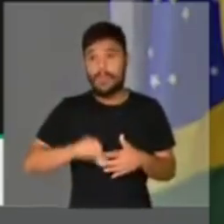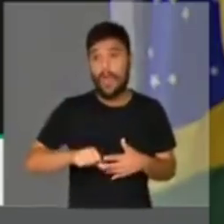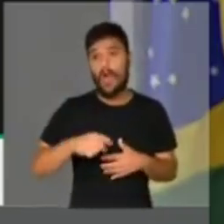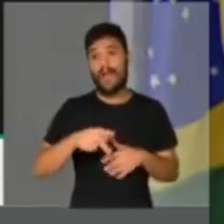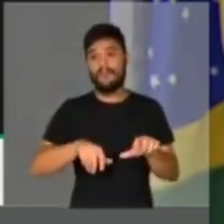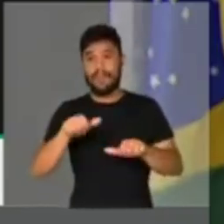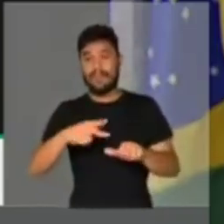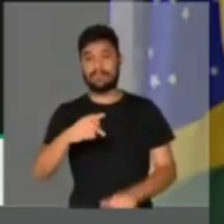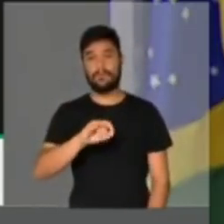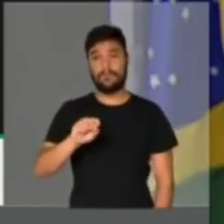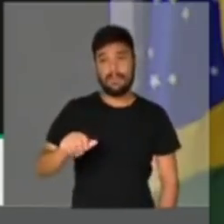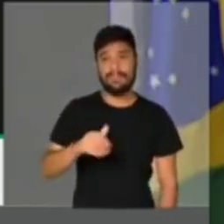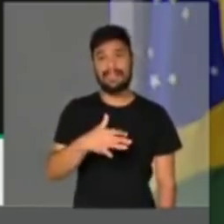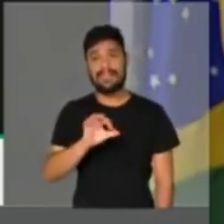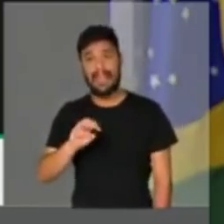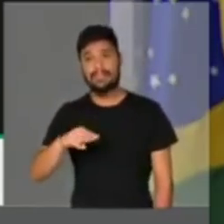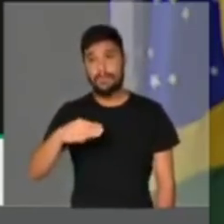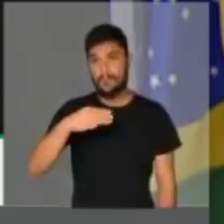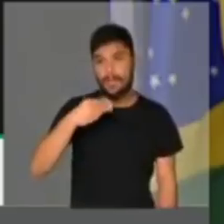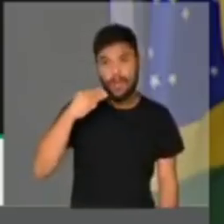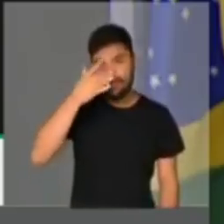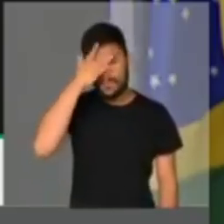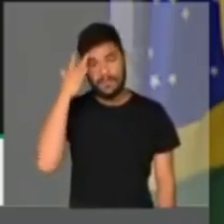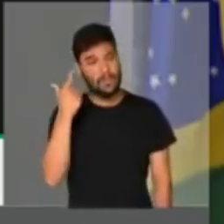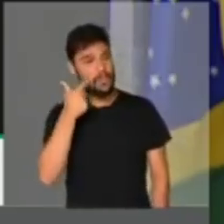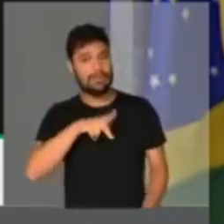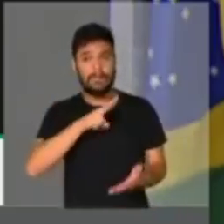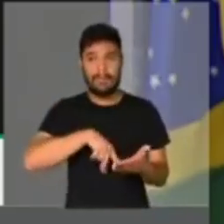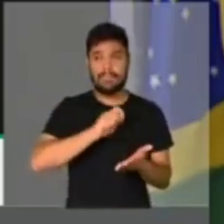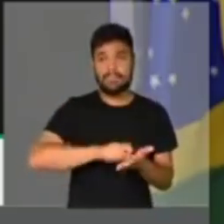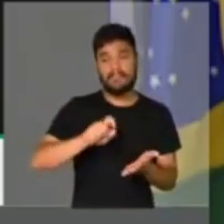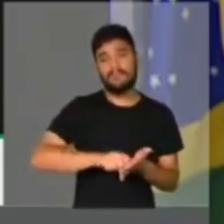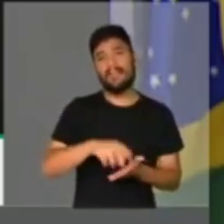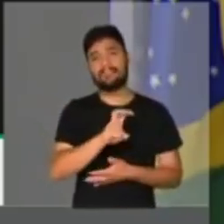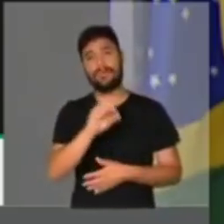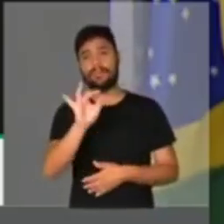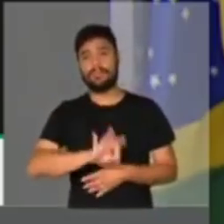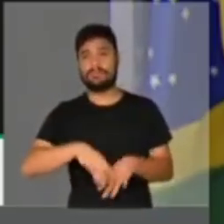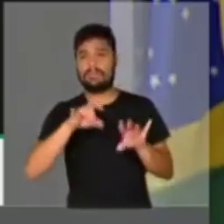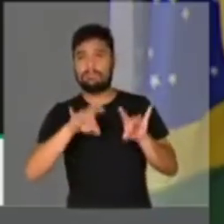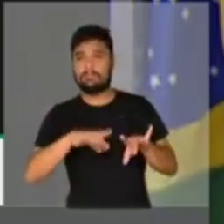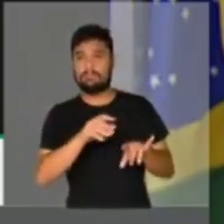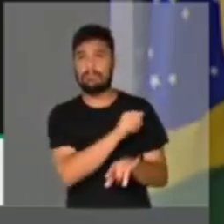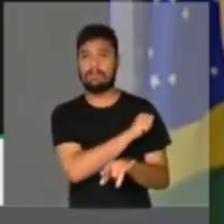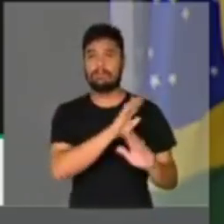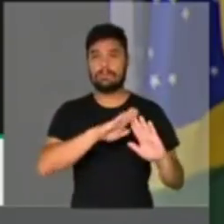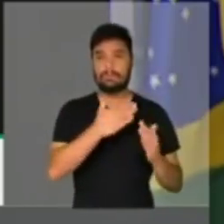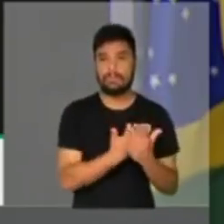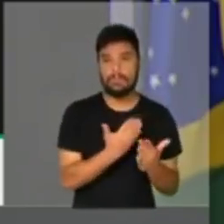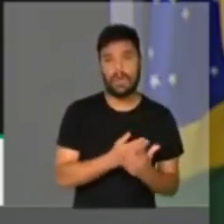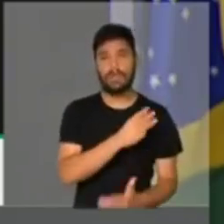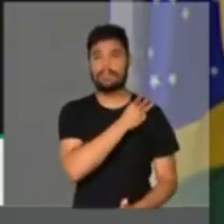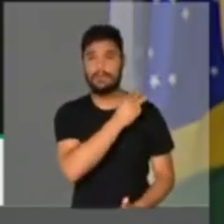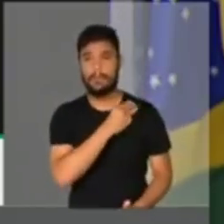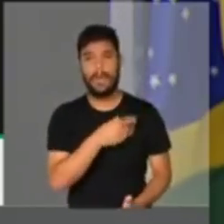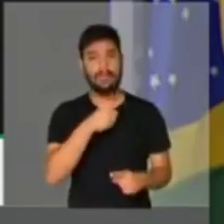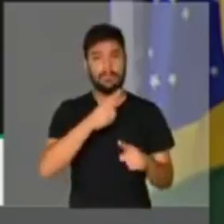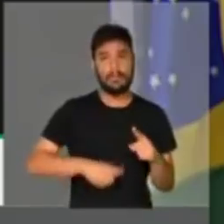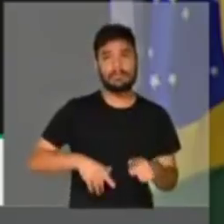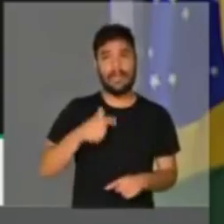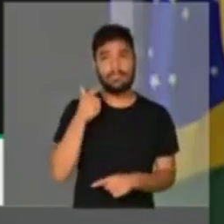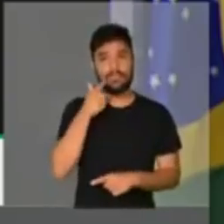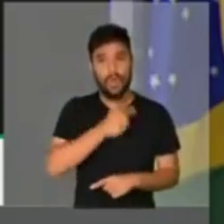PISA, mais de 10 milhões de analfabetos, metade, 50% de evasão escolar no ensino médio, metade dos brasileiros não